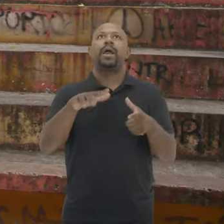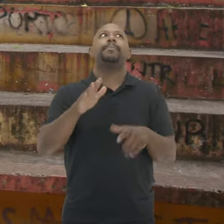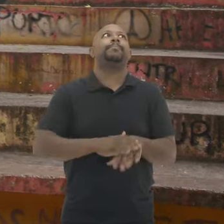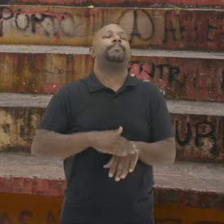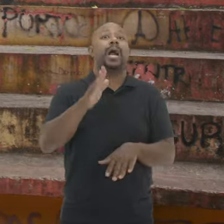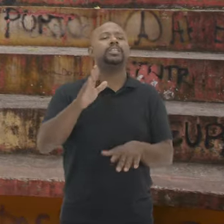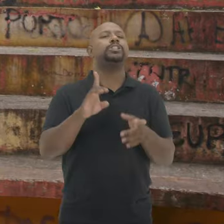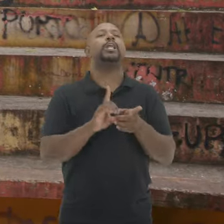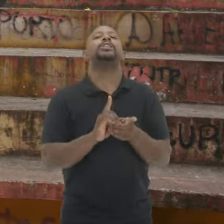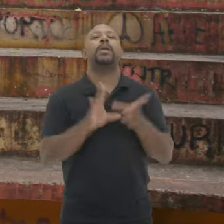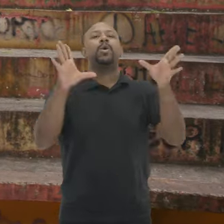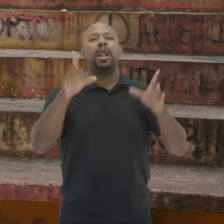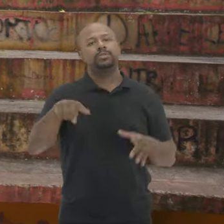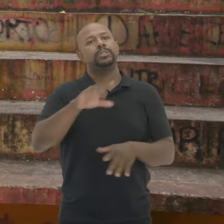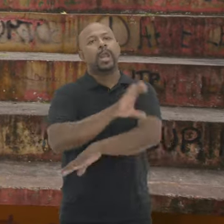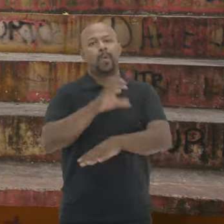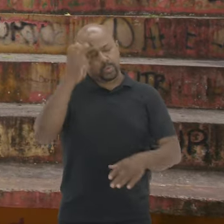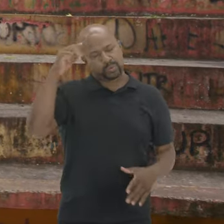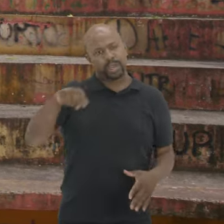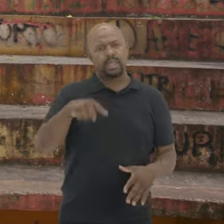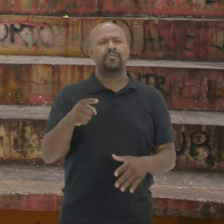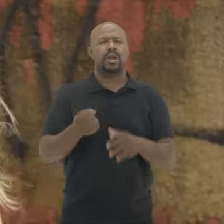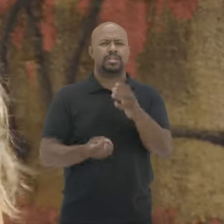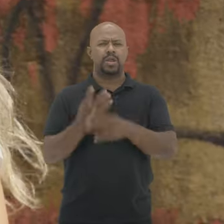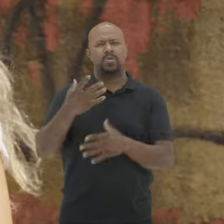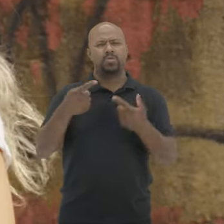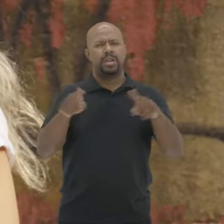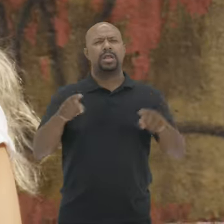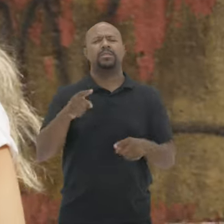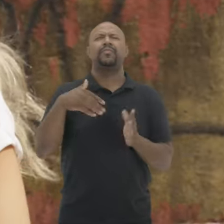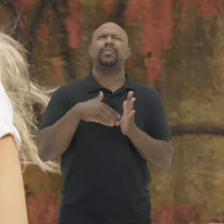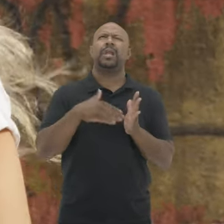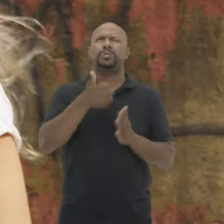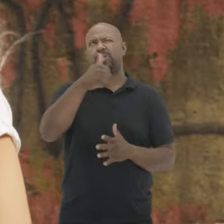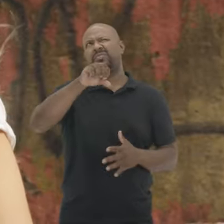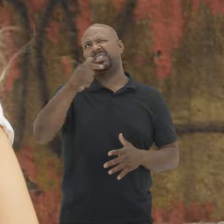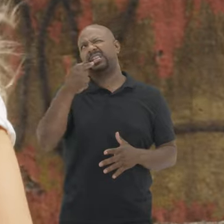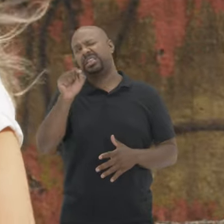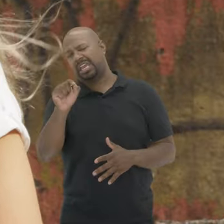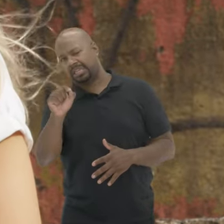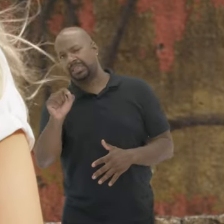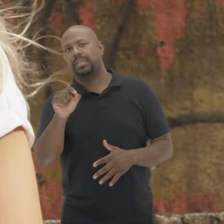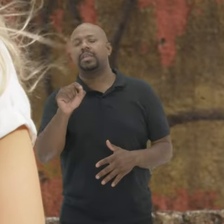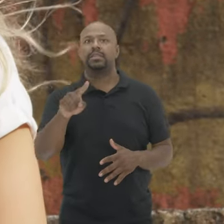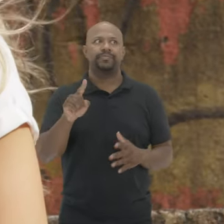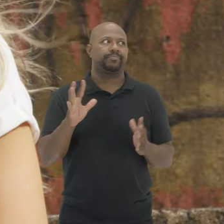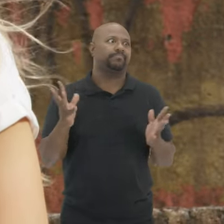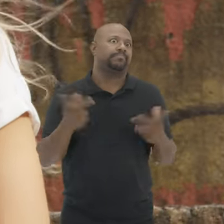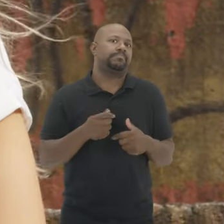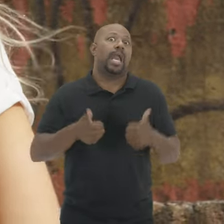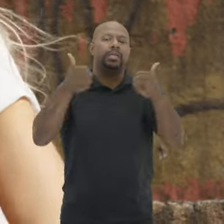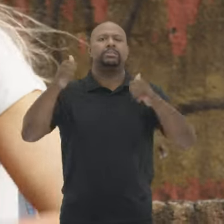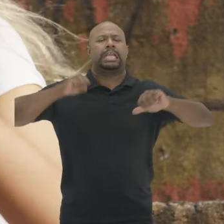lugar Um dos pontos Mais democráticos Da cultura Aqui em Santa Maria Foi inaugurada No final dos anos 70 E teve momentos